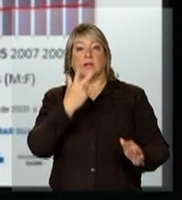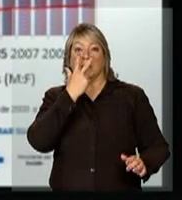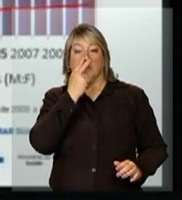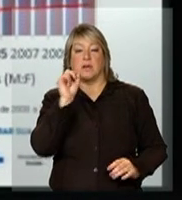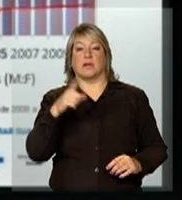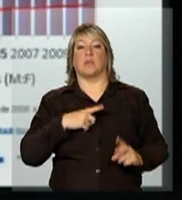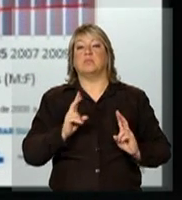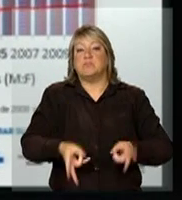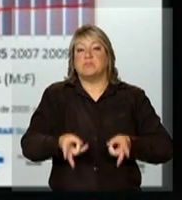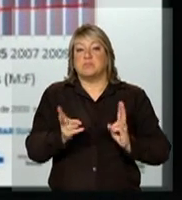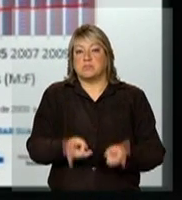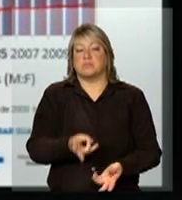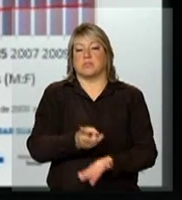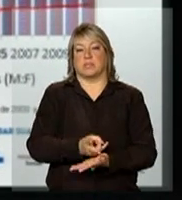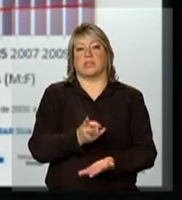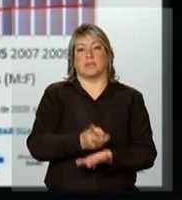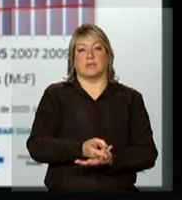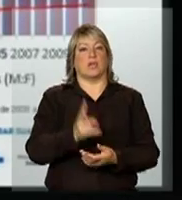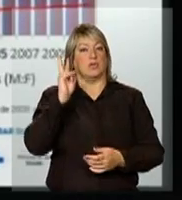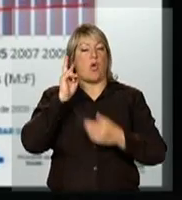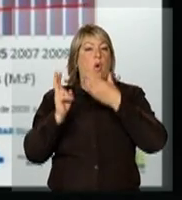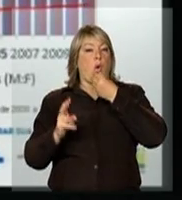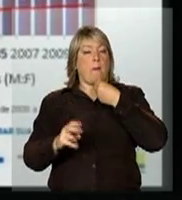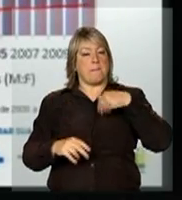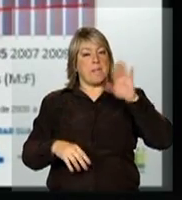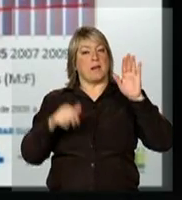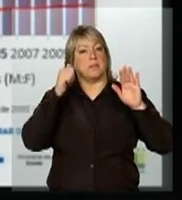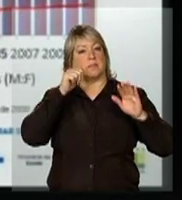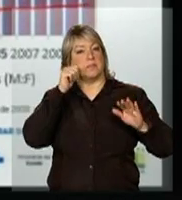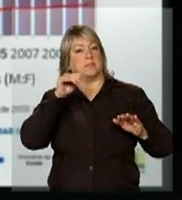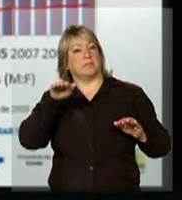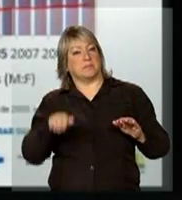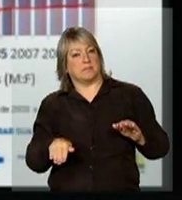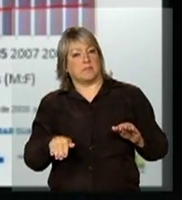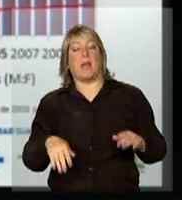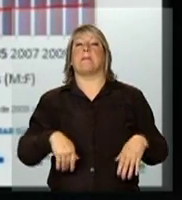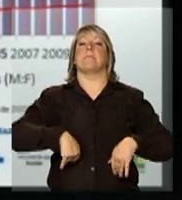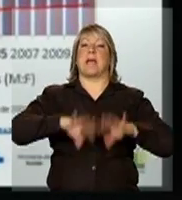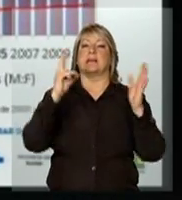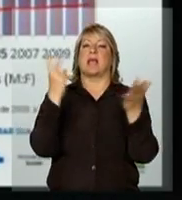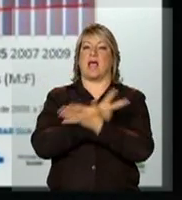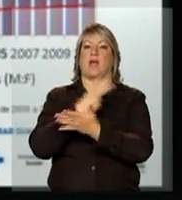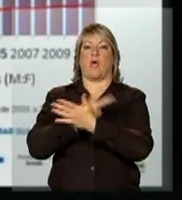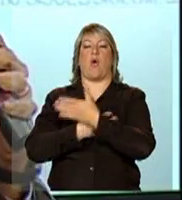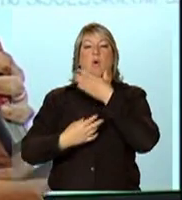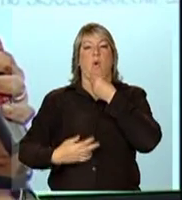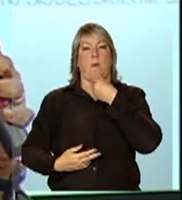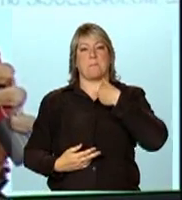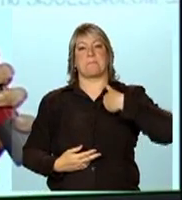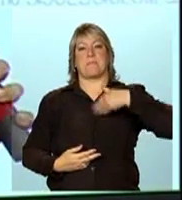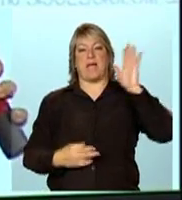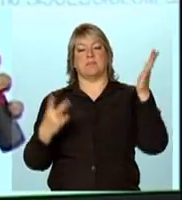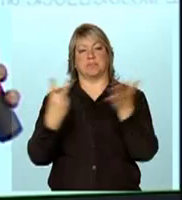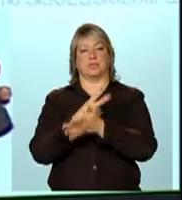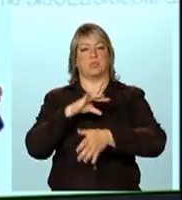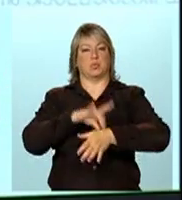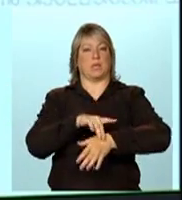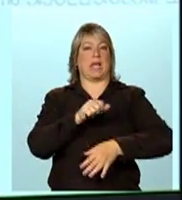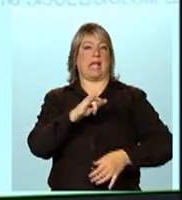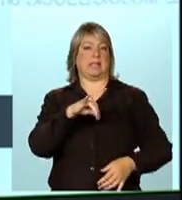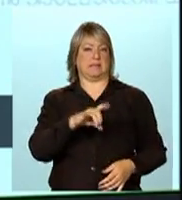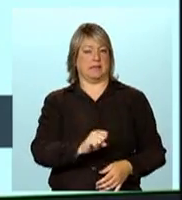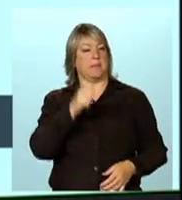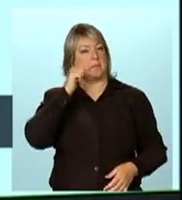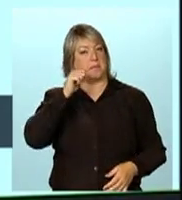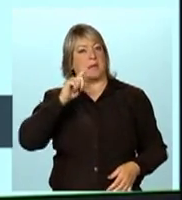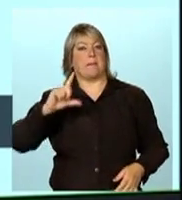à estabilização dessa relação homem-mulher. ou seja, continuamos com mais casos em homens do que em mulheres. Pode passar ao